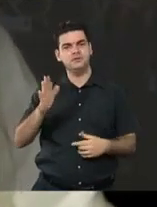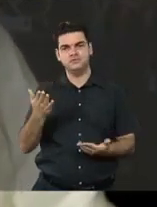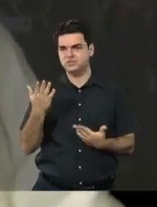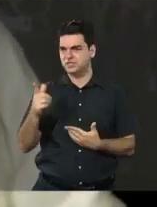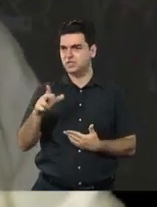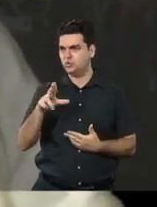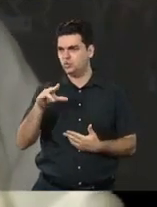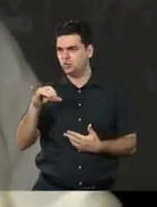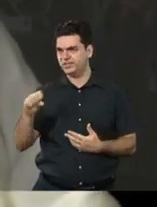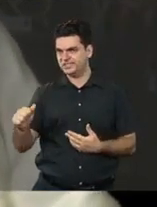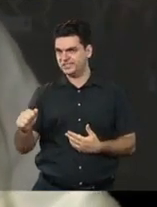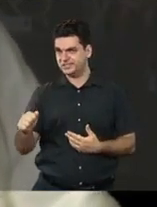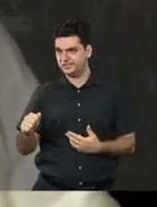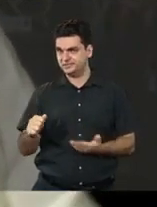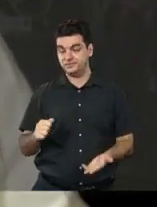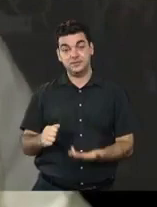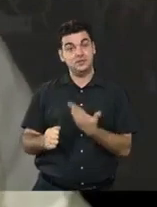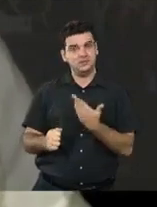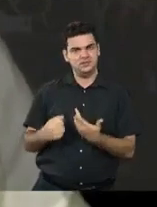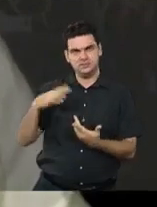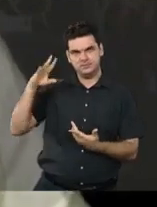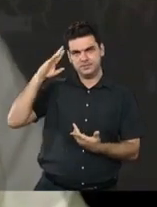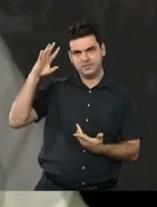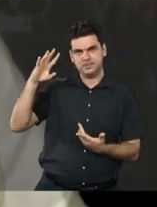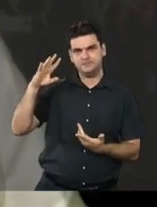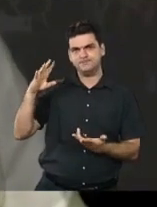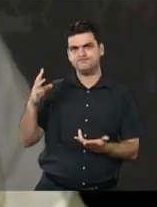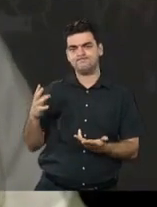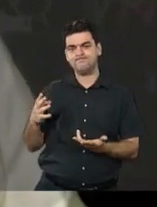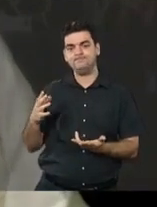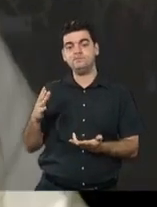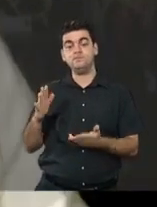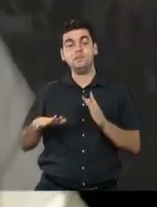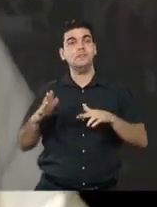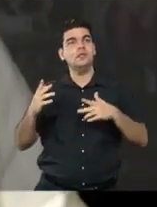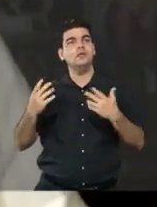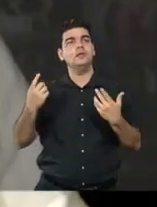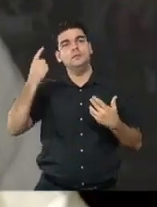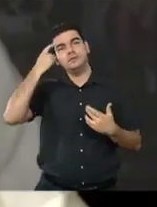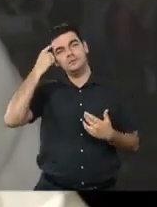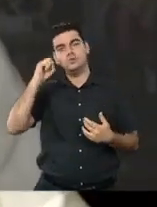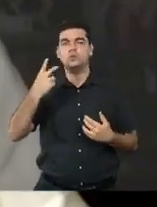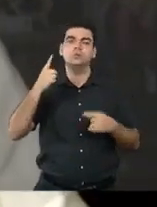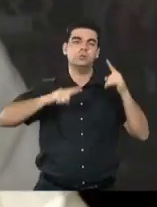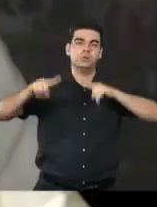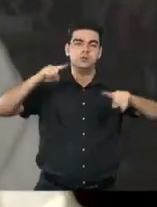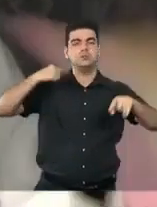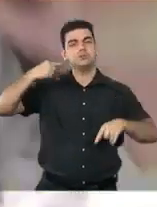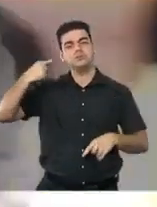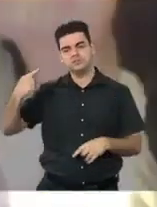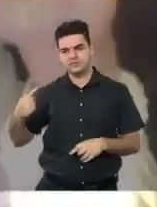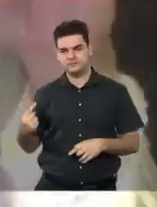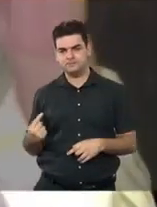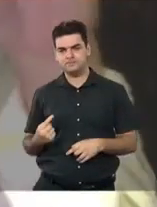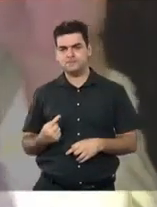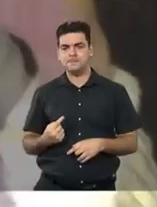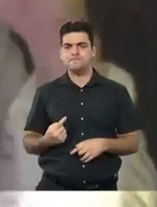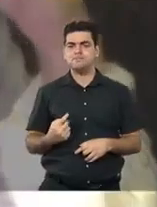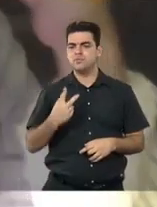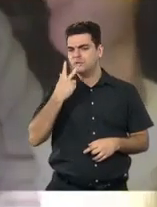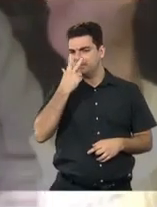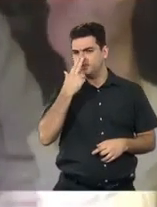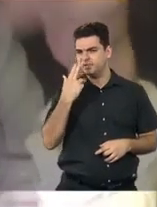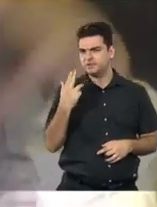força, Luísa, e pela carência de ideias ou lideranças políticas, talvez essas duas